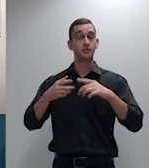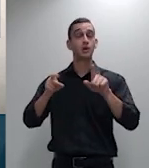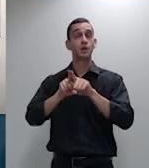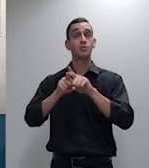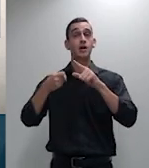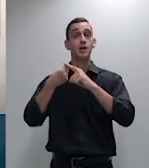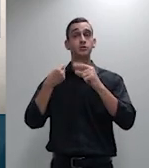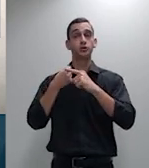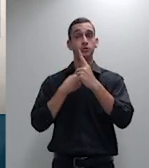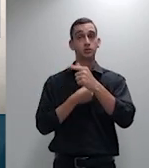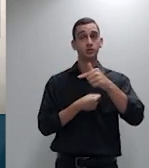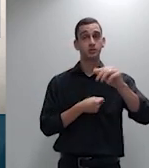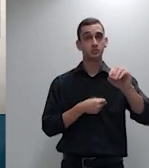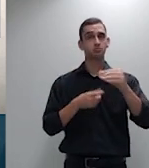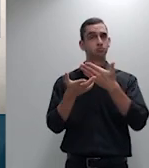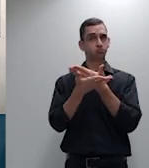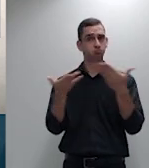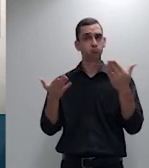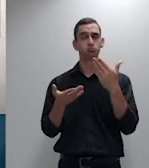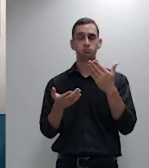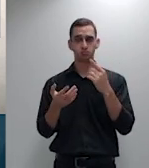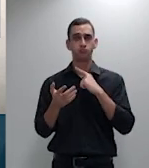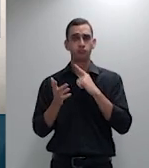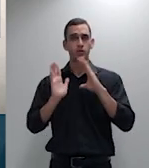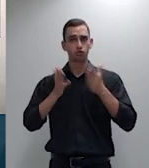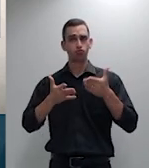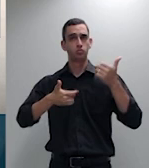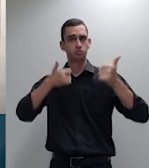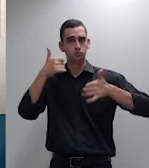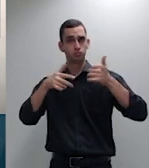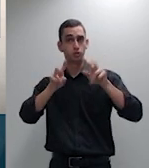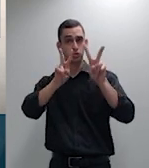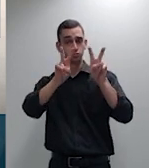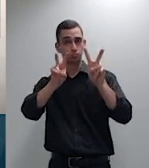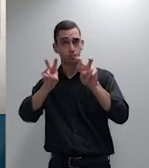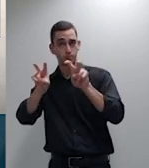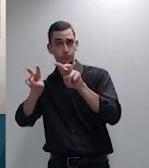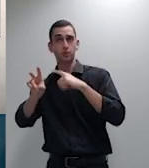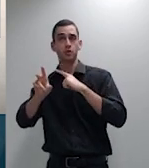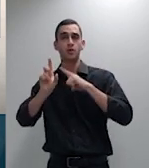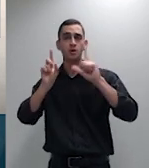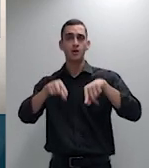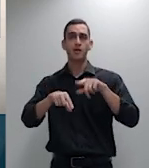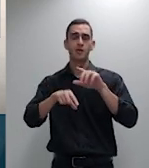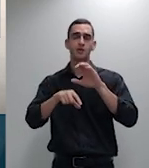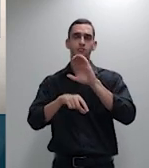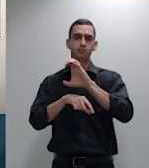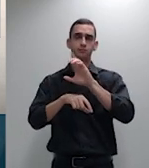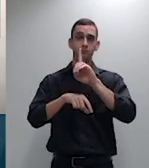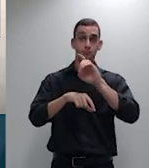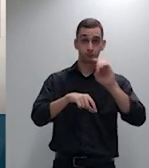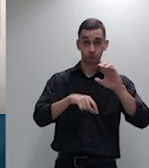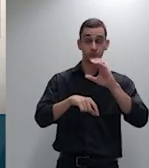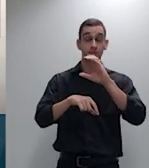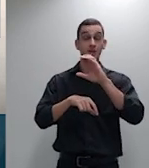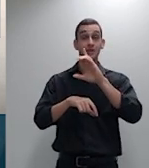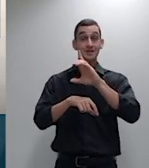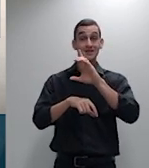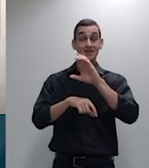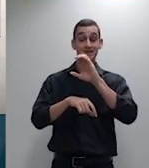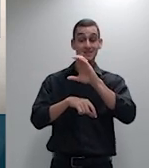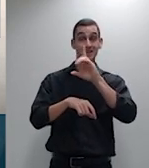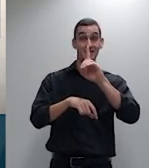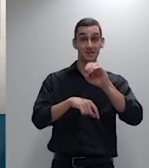questões relativas aos direitos do consumidor ao direito dos idosos e nós temos muita